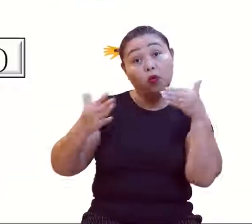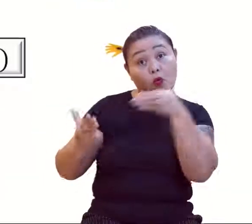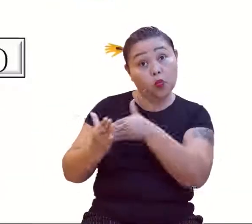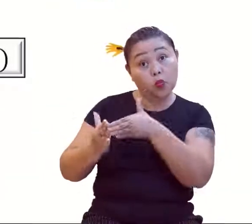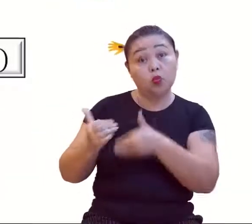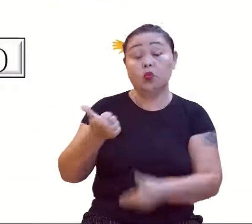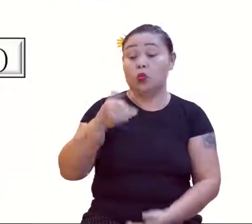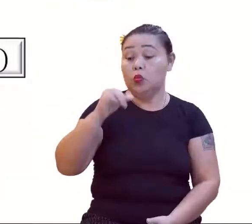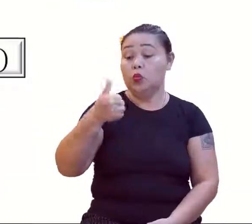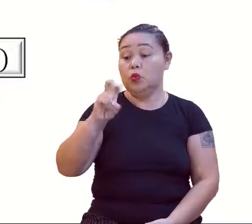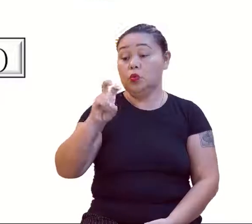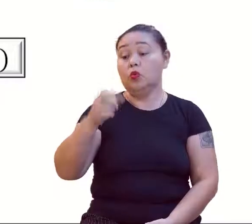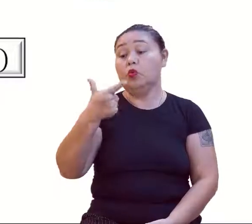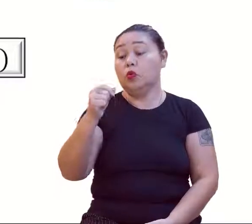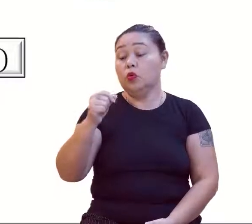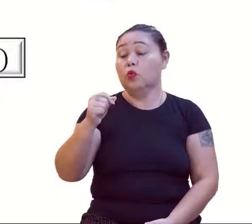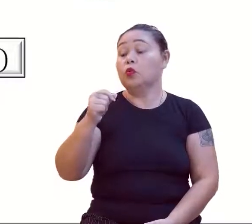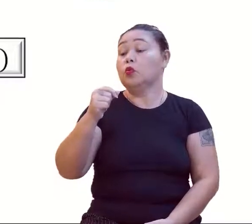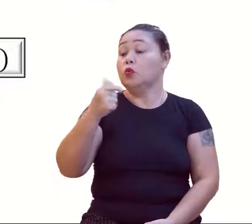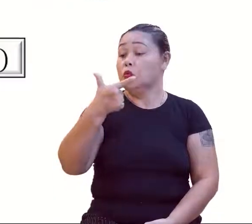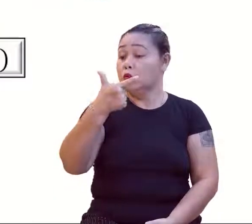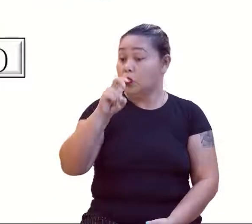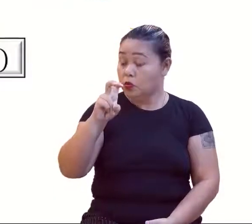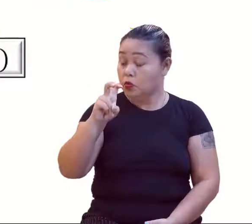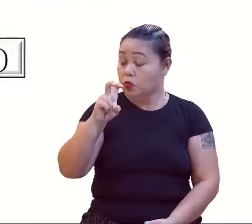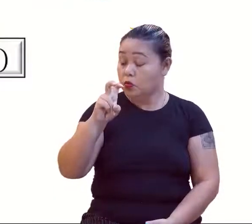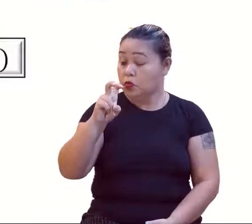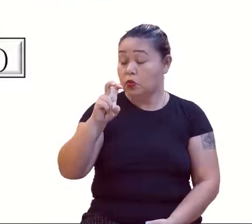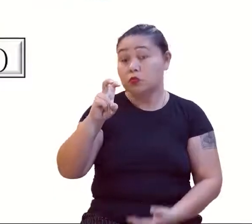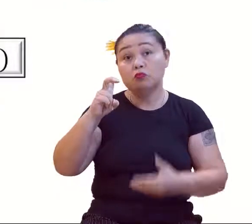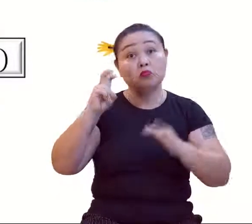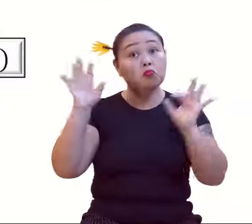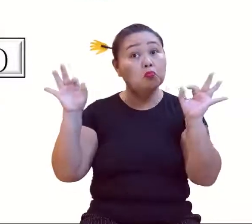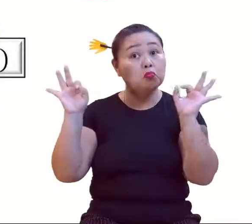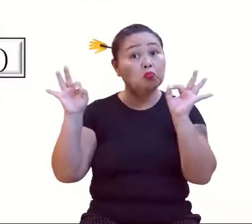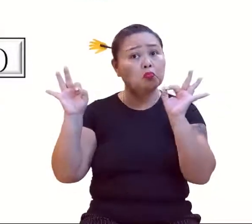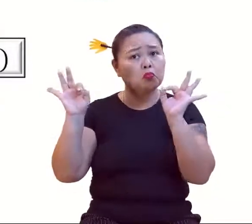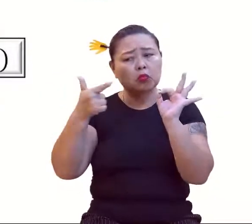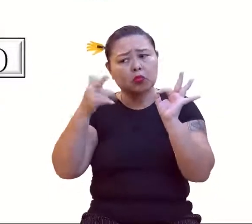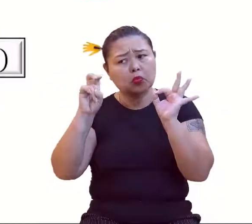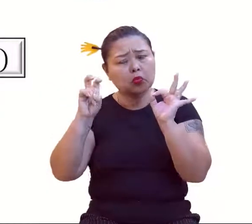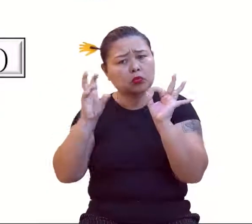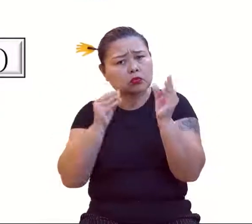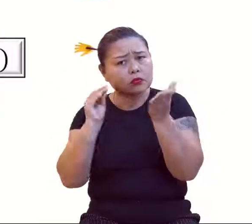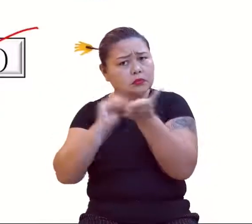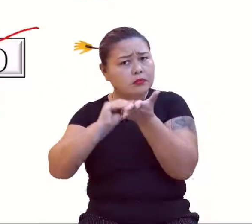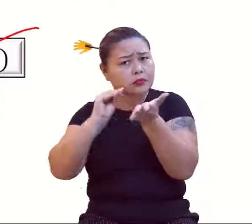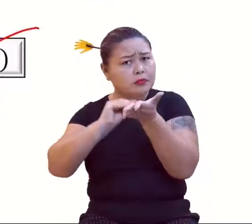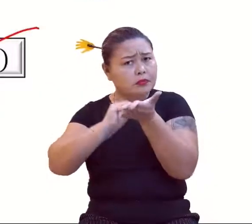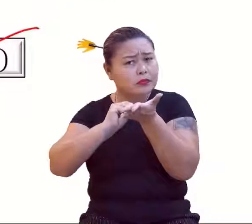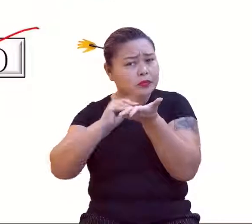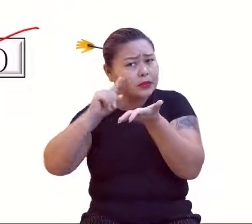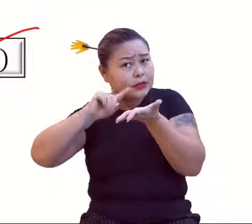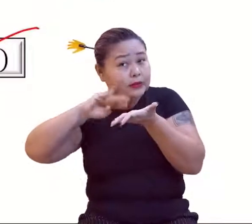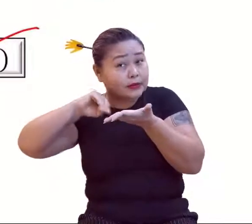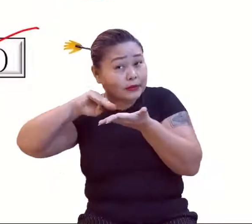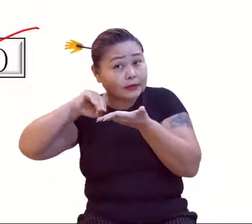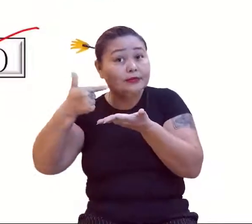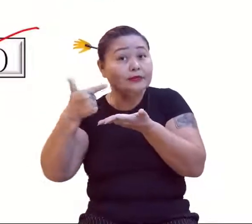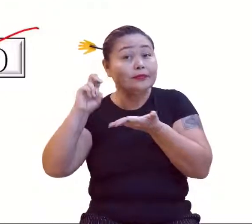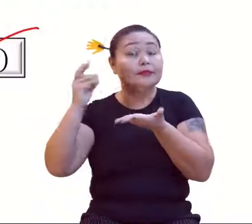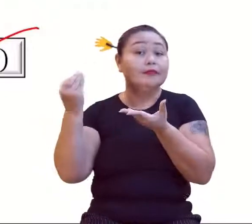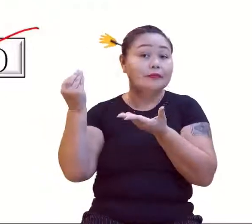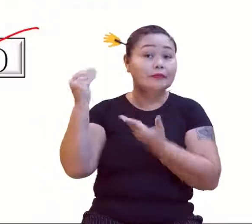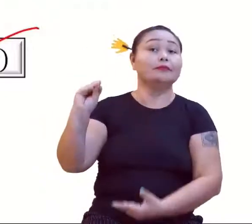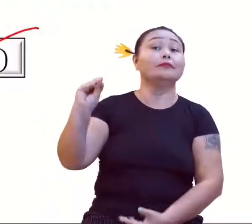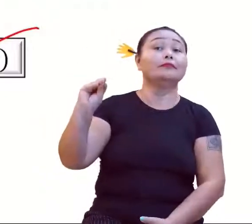5, o 10, o 15, o 20, o 25 e o Esse 25 tá meio folgado, né? Ele tá querendo escapar do compromisso dele